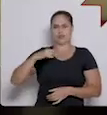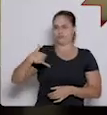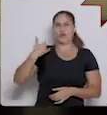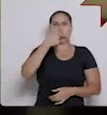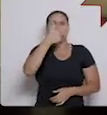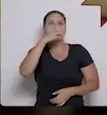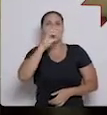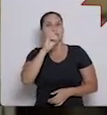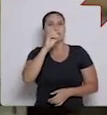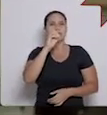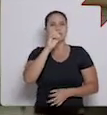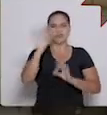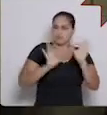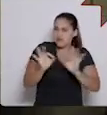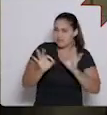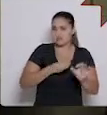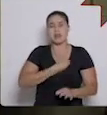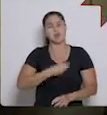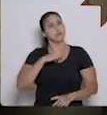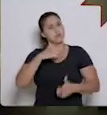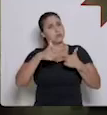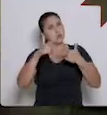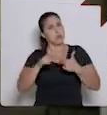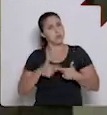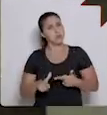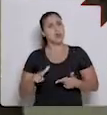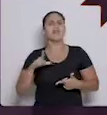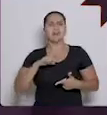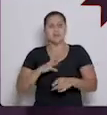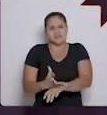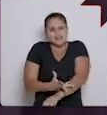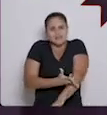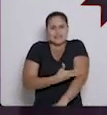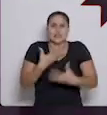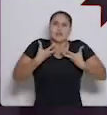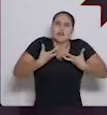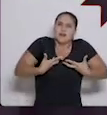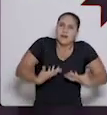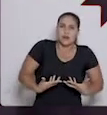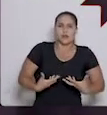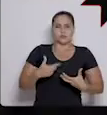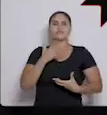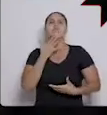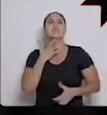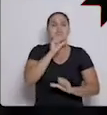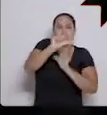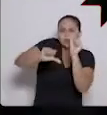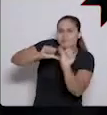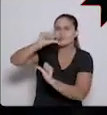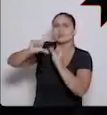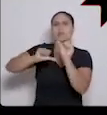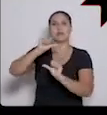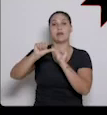anos. Mesmo com a vida organizada, tinham problemas, né? Tinha um sentimento de cansaço no ar, um desejo de mudança.